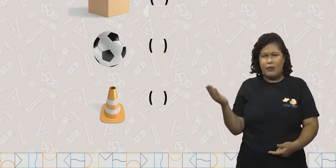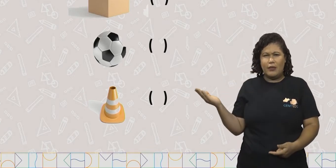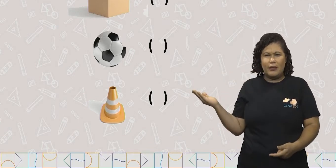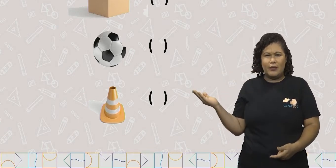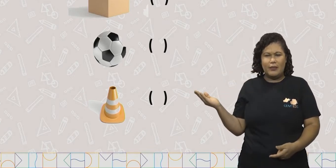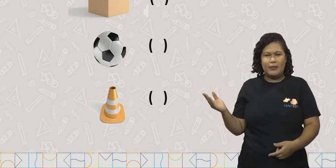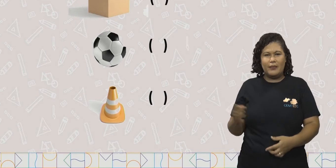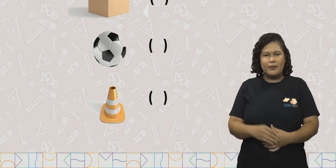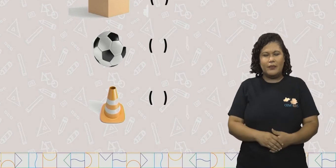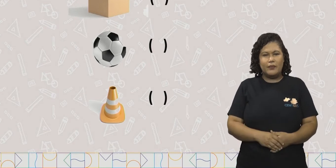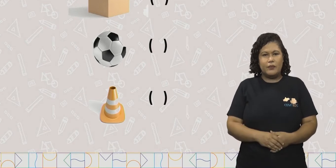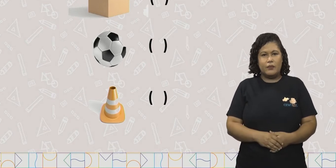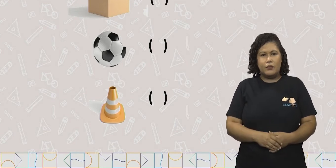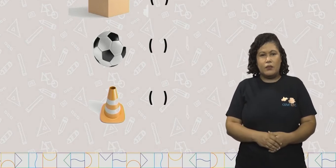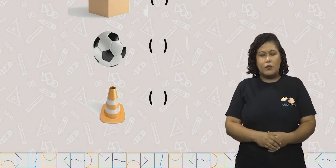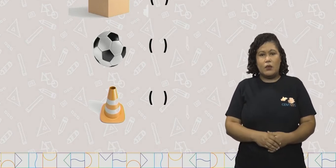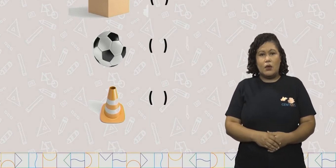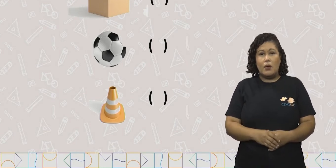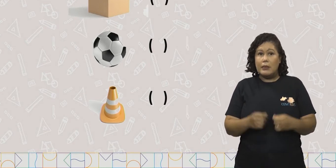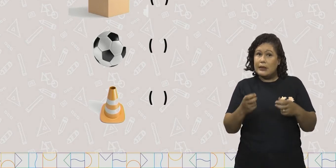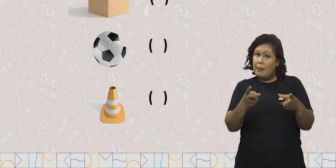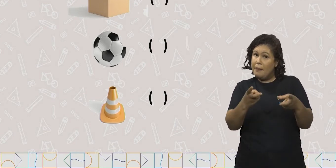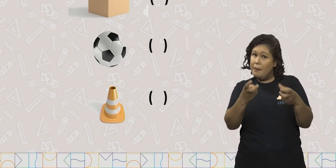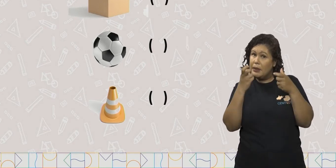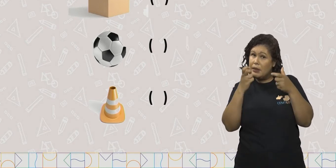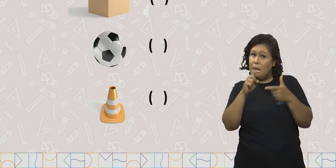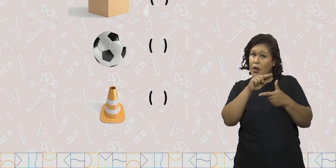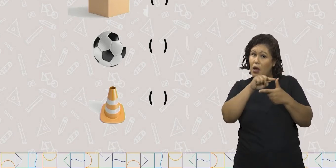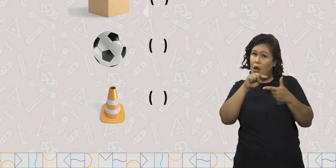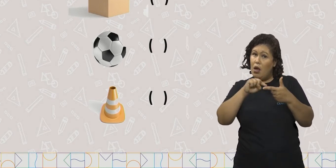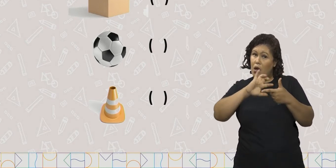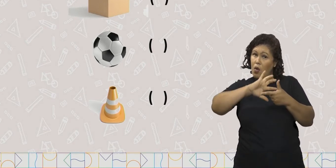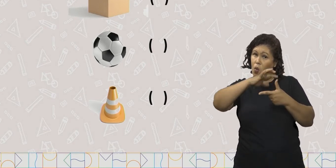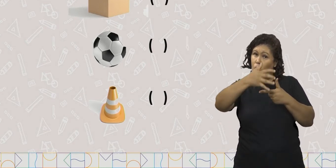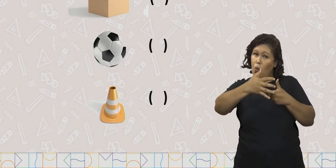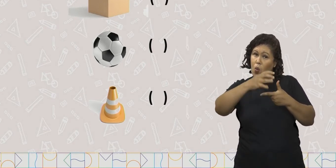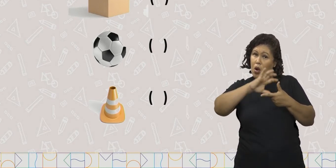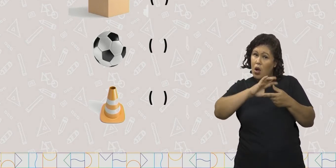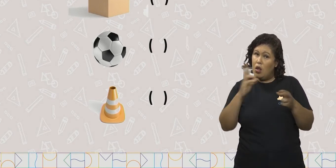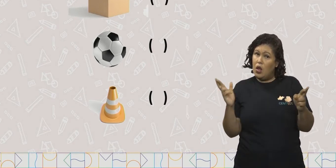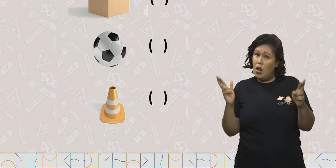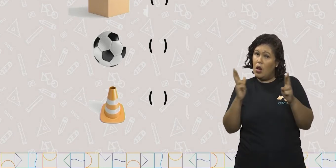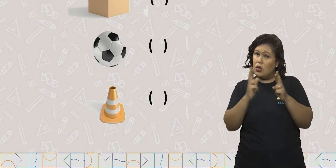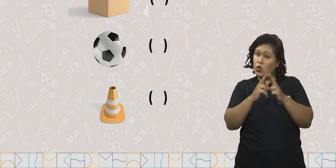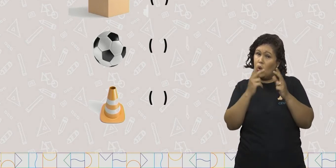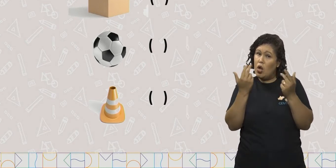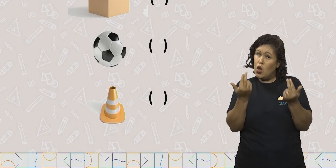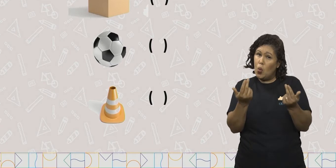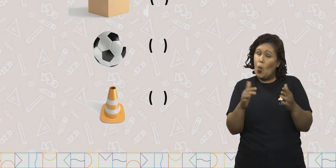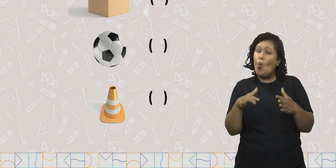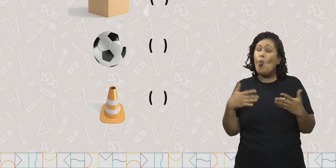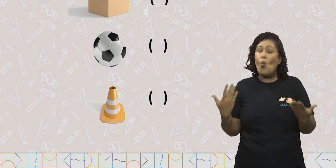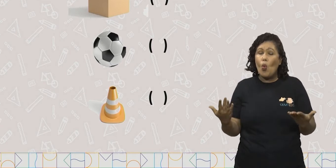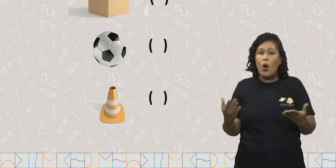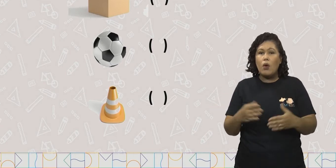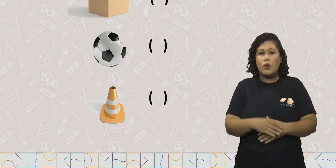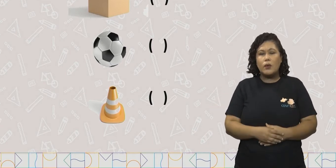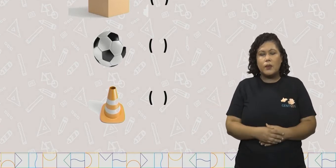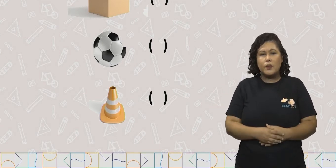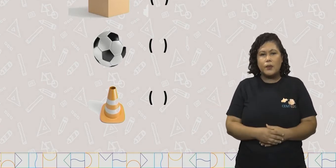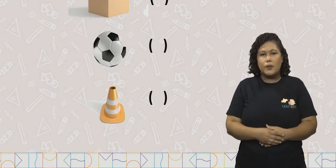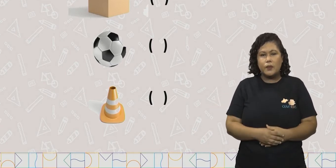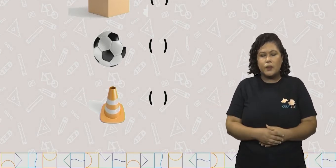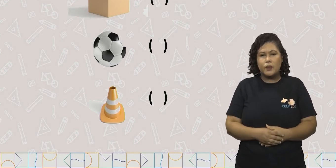coluna dos objetos. Observem bem quais são os objetos que nós temos aí e responda.